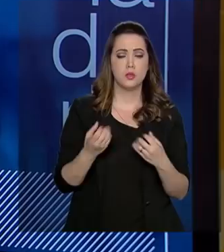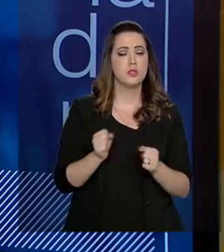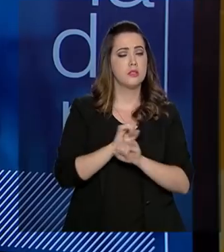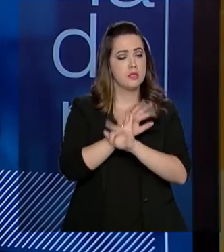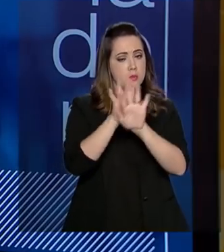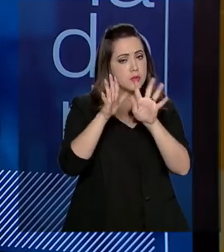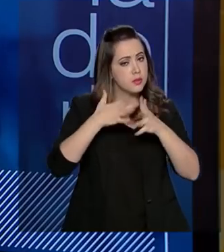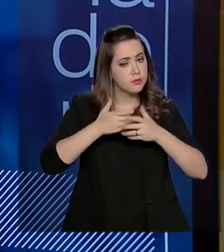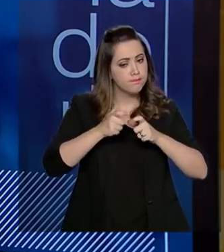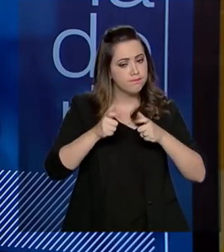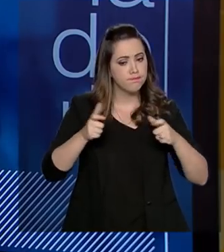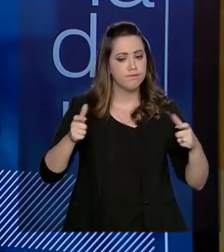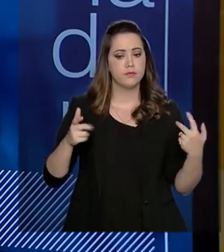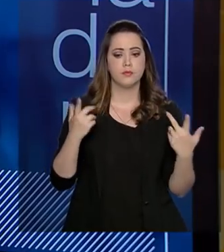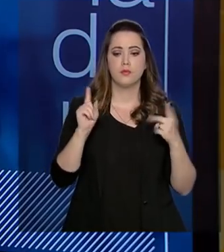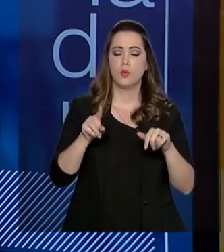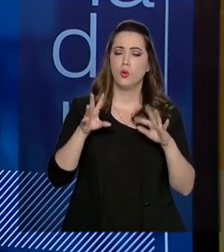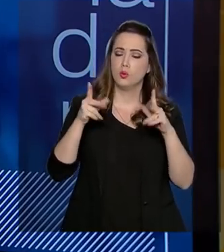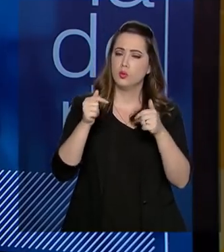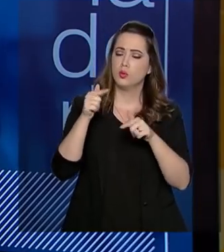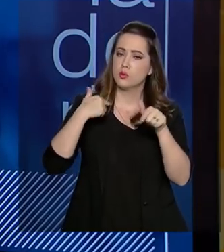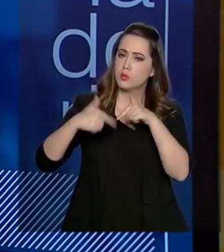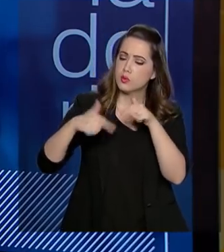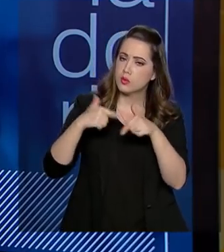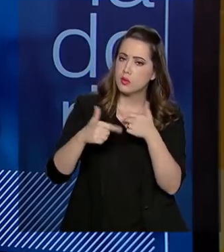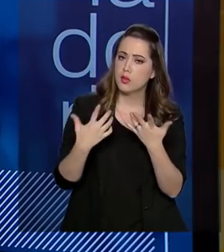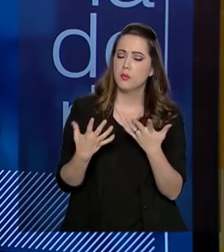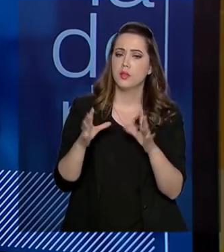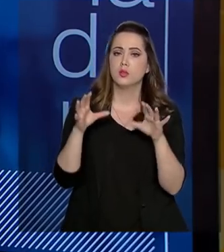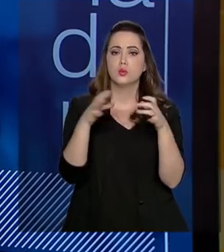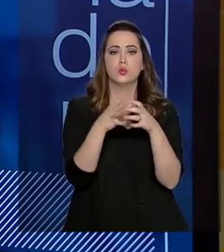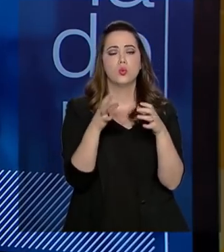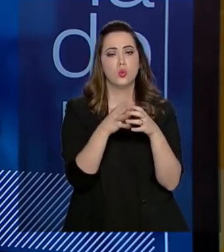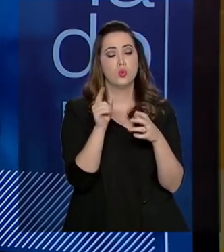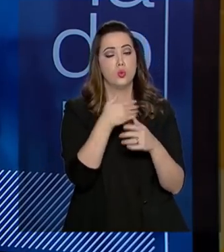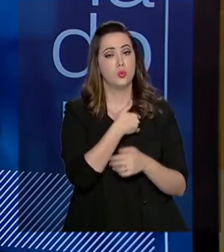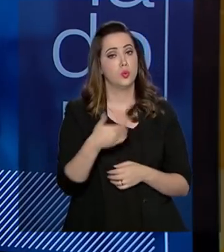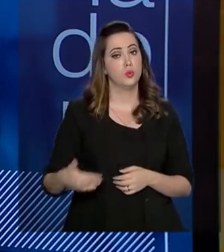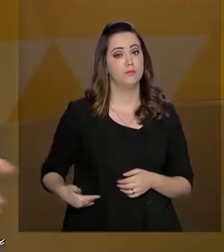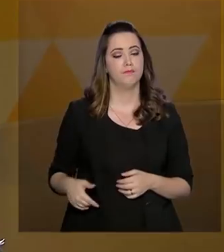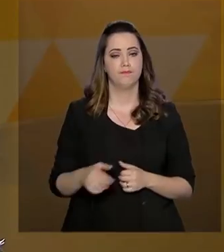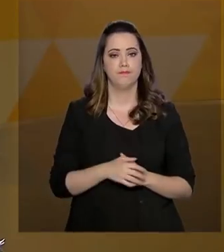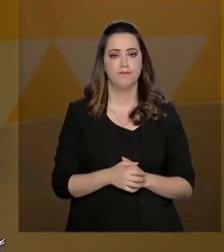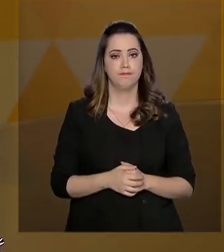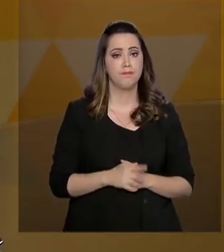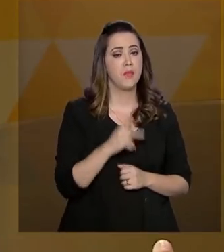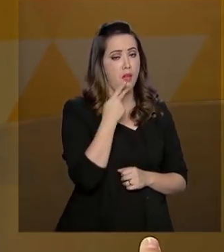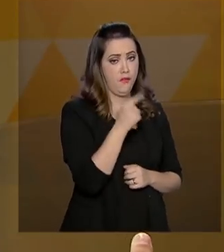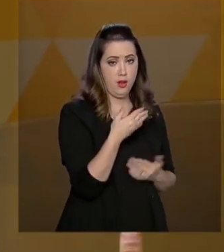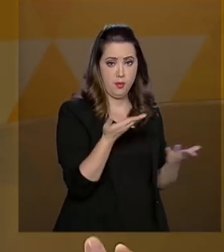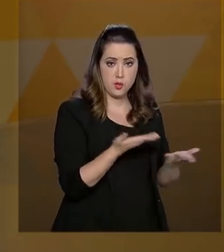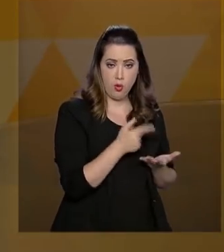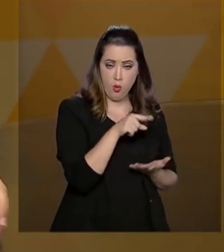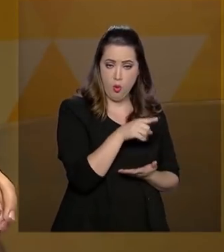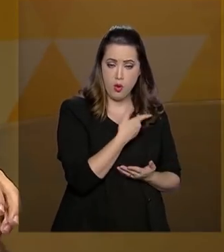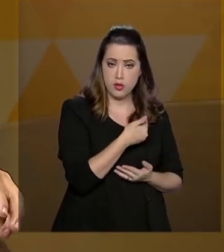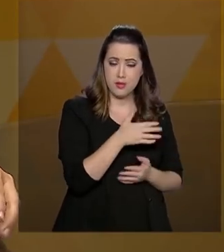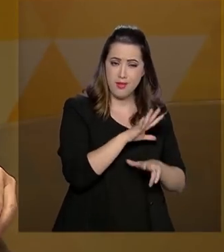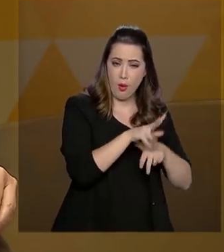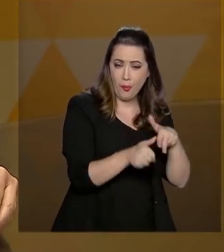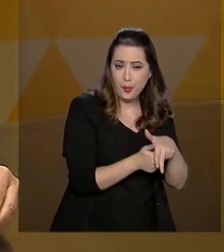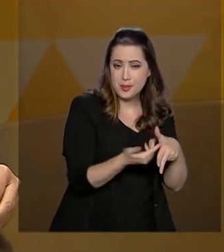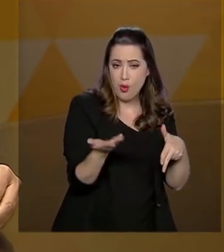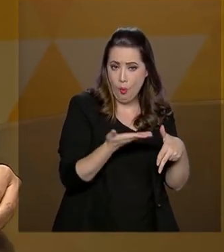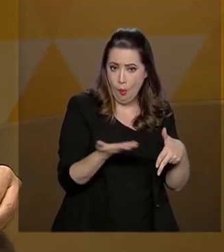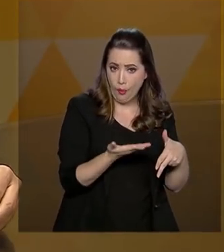transparência muito ampla a todas as atividades dos integrantes do governo. A gente falou até agora da corrupção que existe